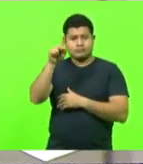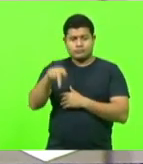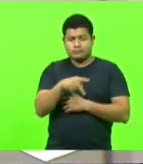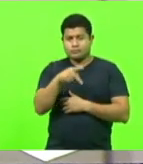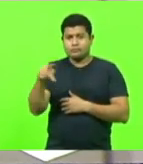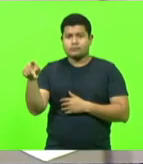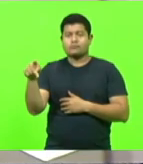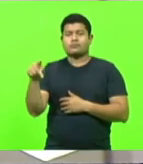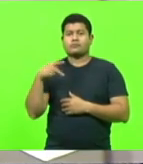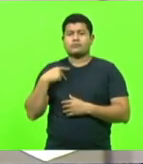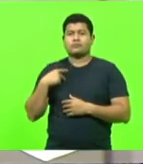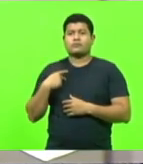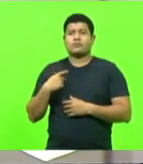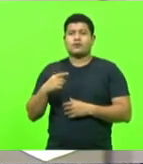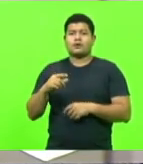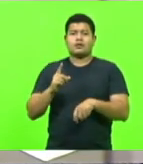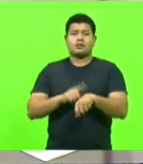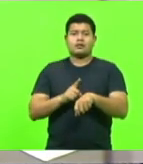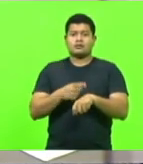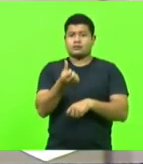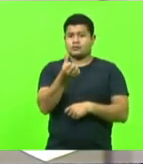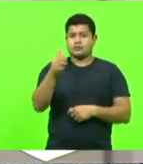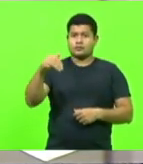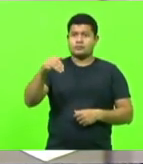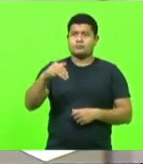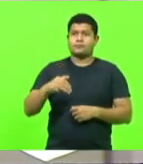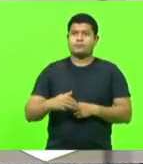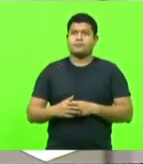Baldiceira, por 6 minutos, deputado.